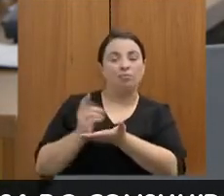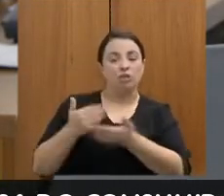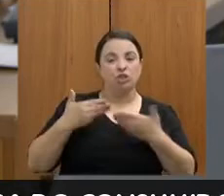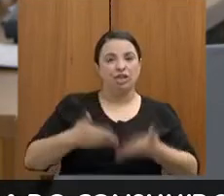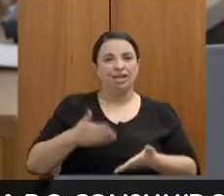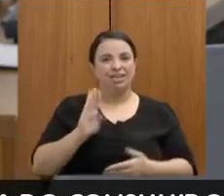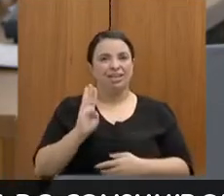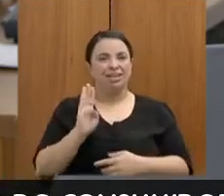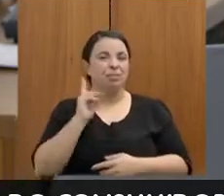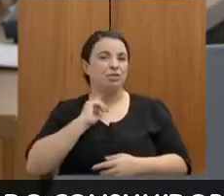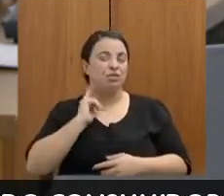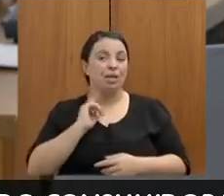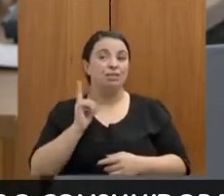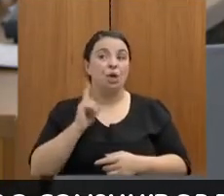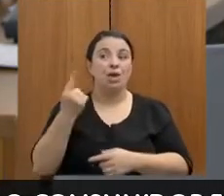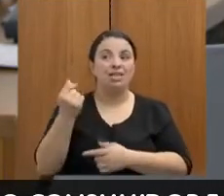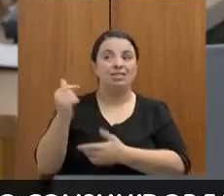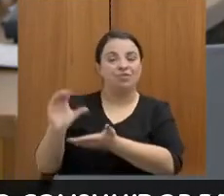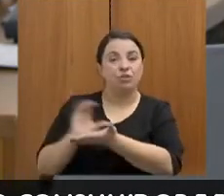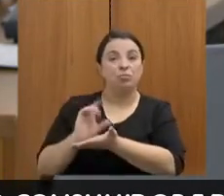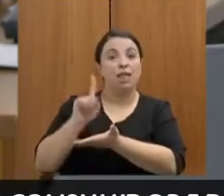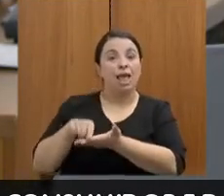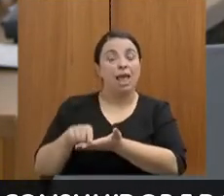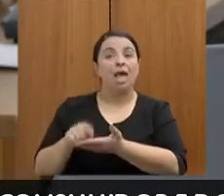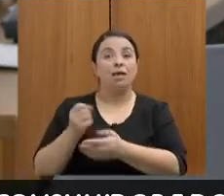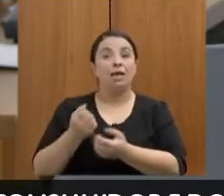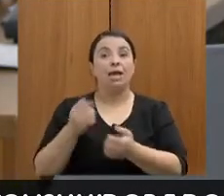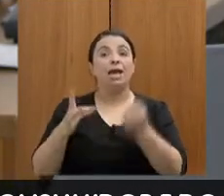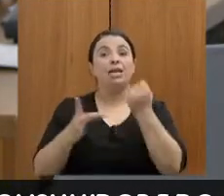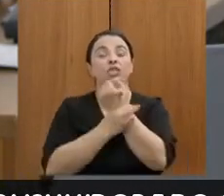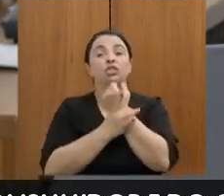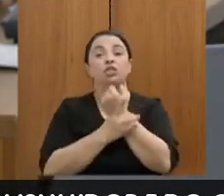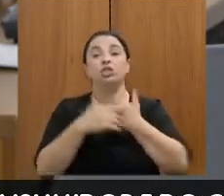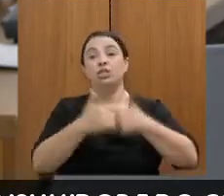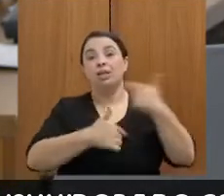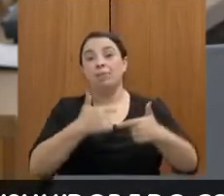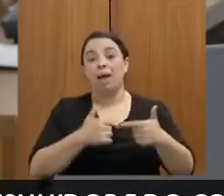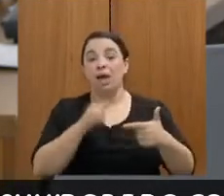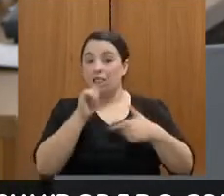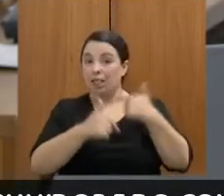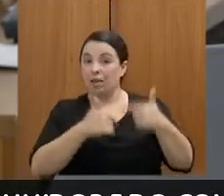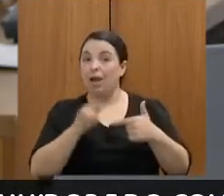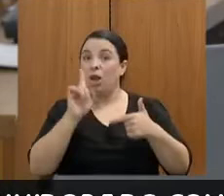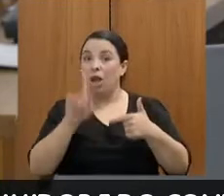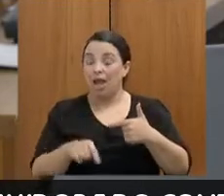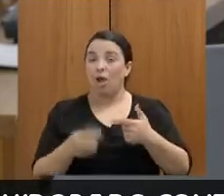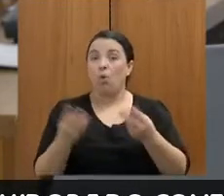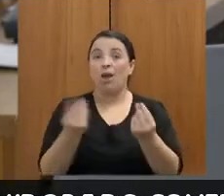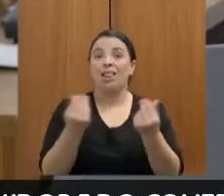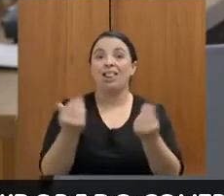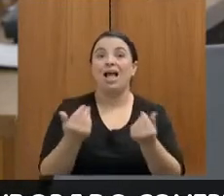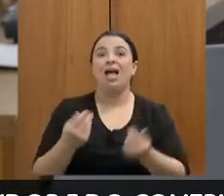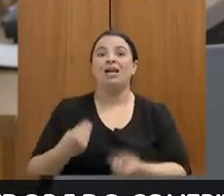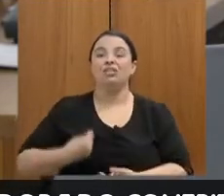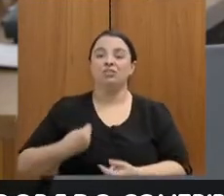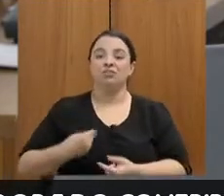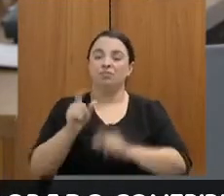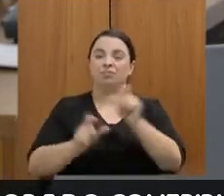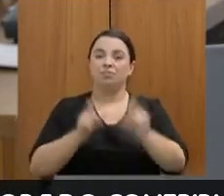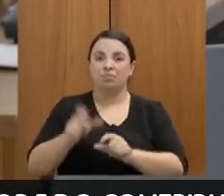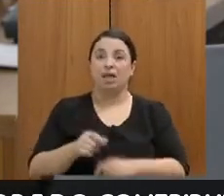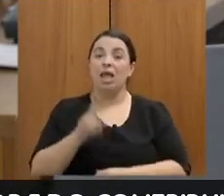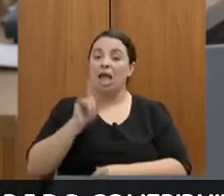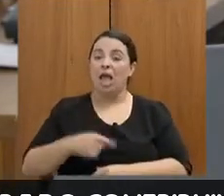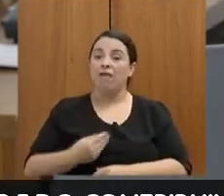Investimento é emprego. Emprego é qualidade de vida para as pessoas. Emprego é dignidade. Emprego é a família não